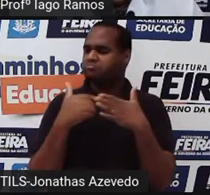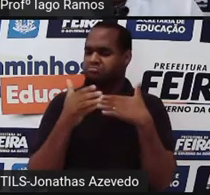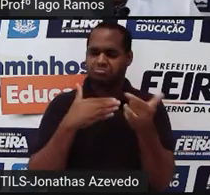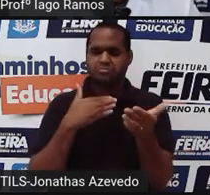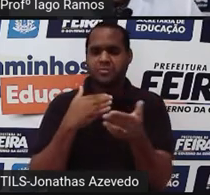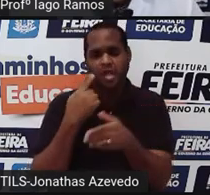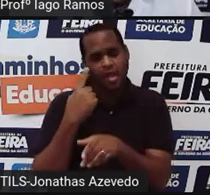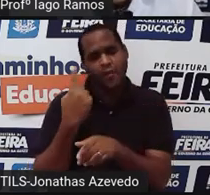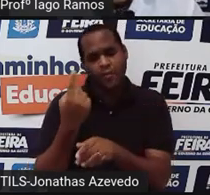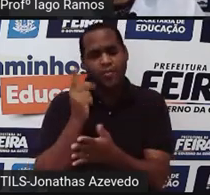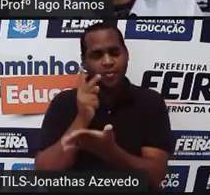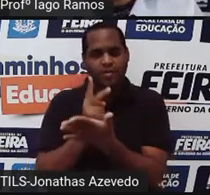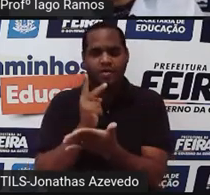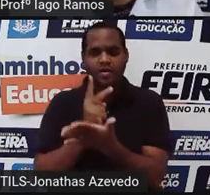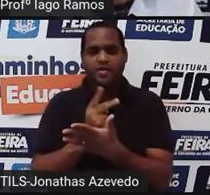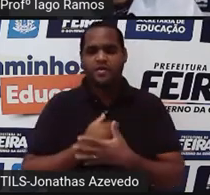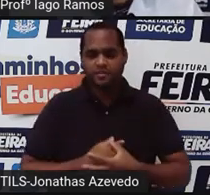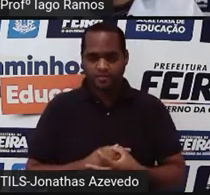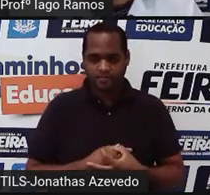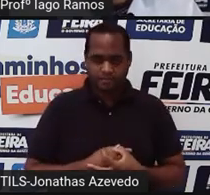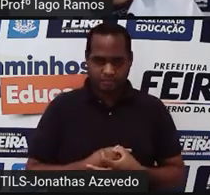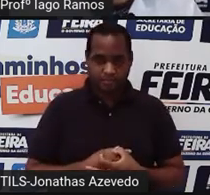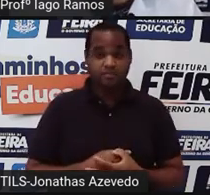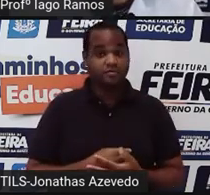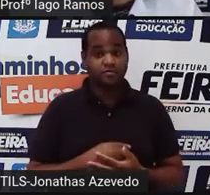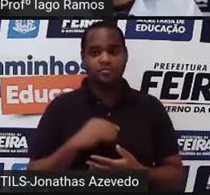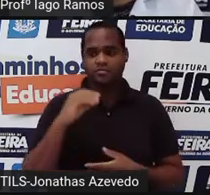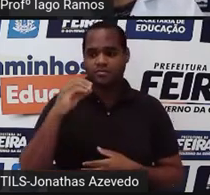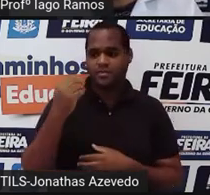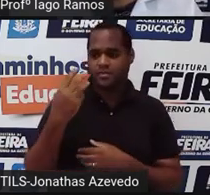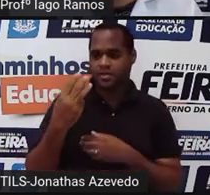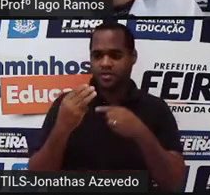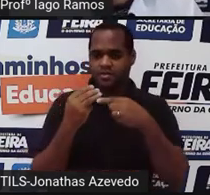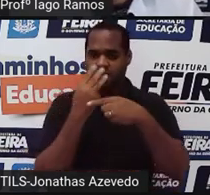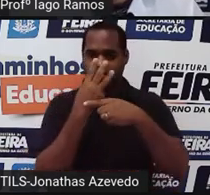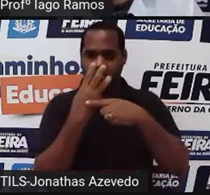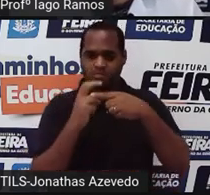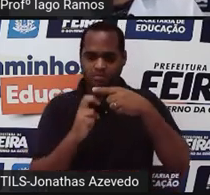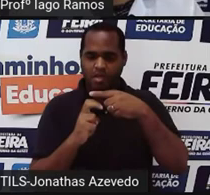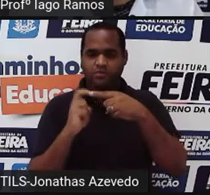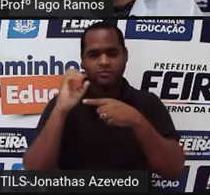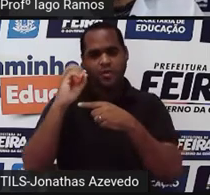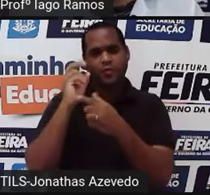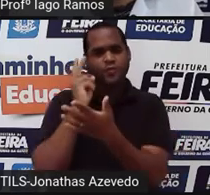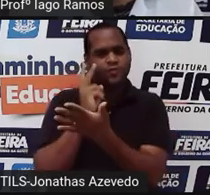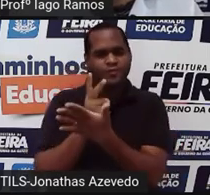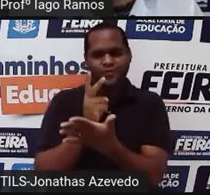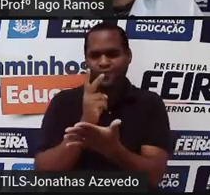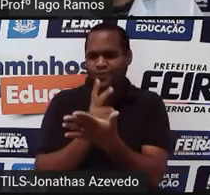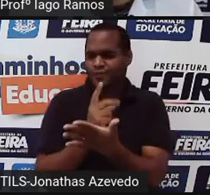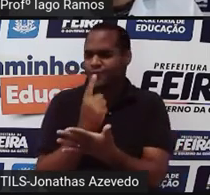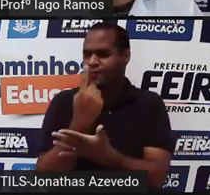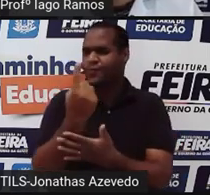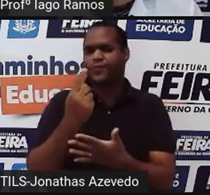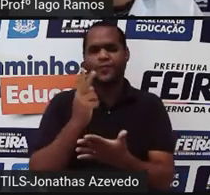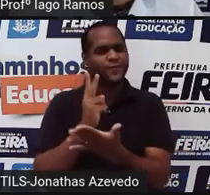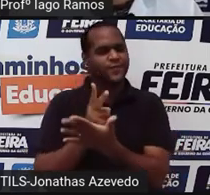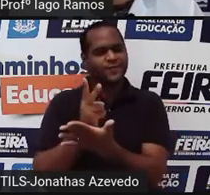Vai dar 1. Se o expoente é 0, não há o que se discutir. vai dar 1, tá bom?